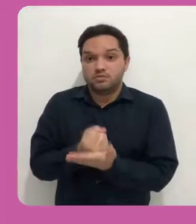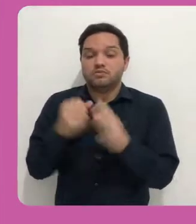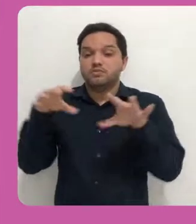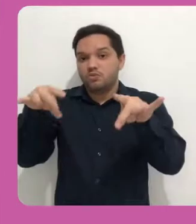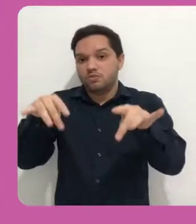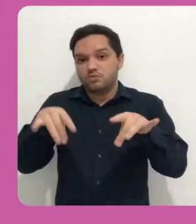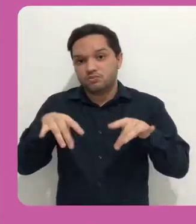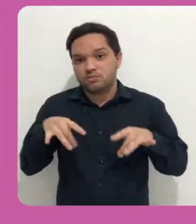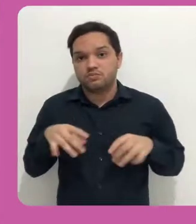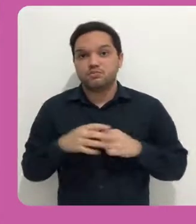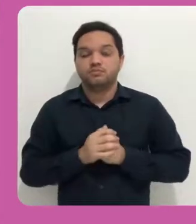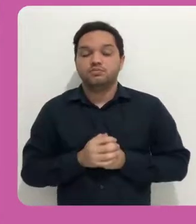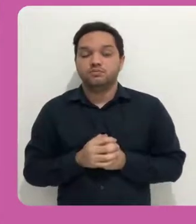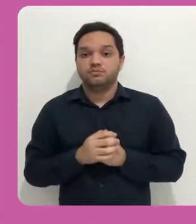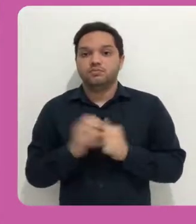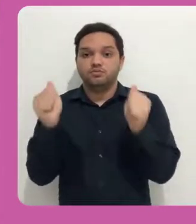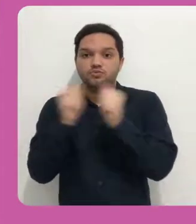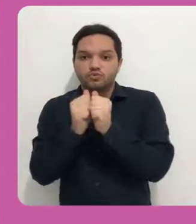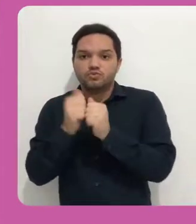outros.